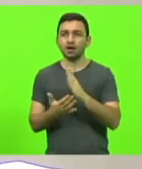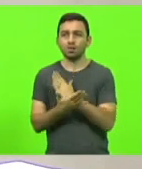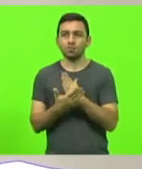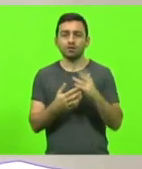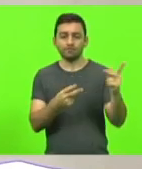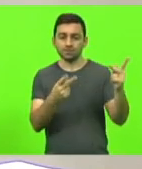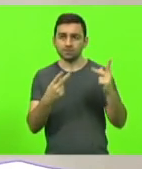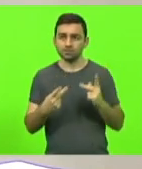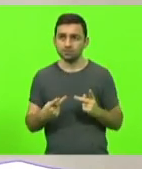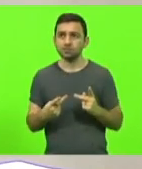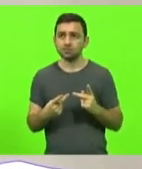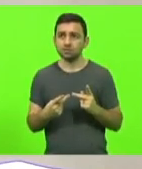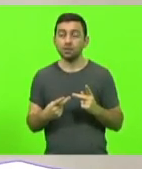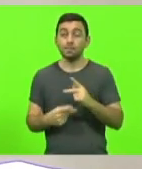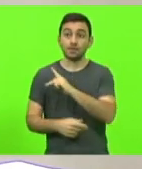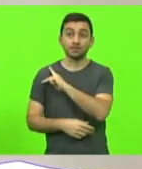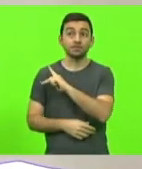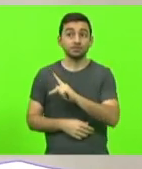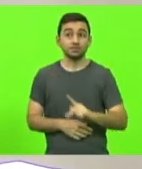presidente,